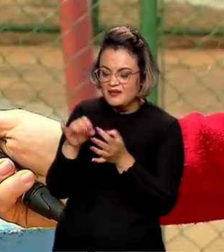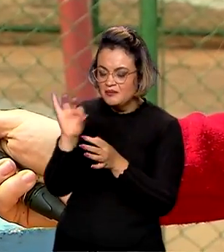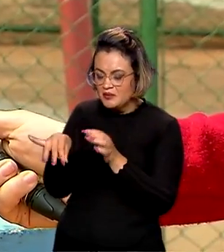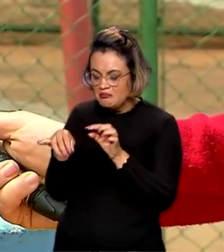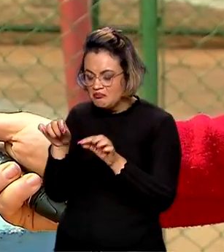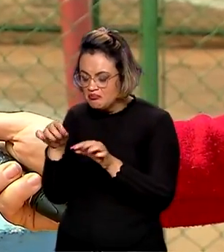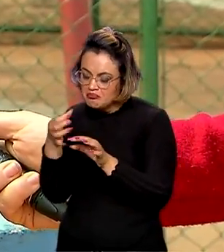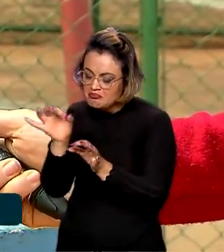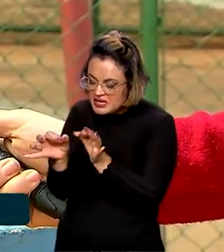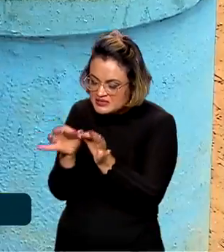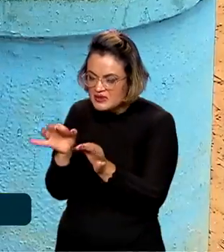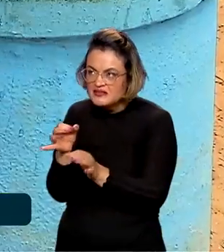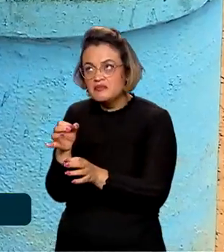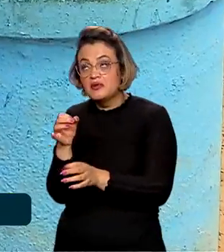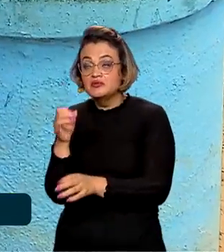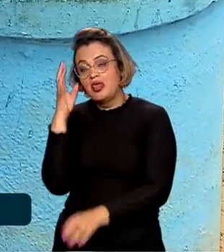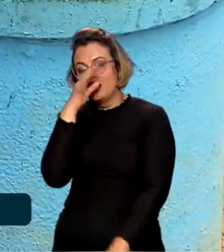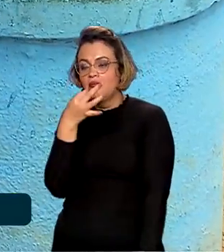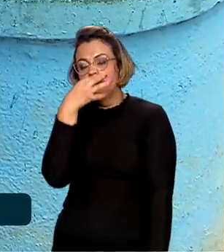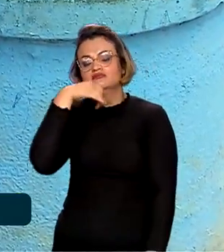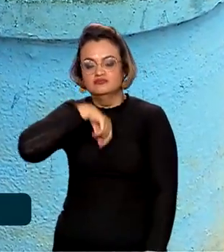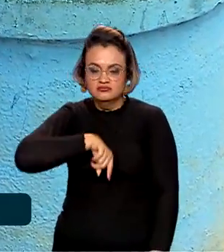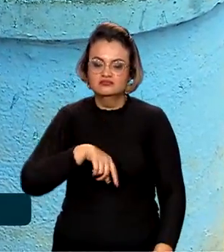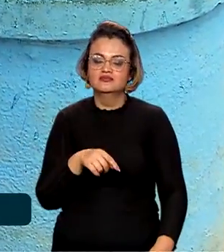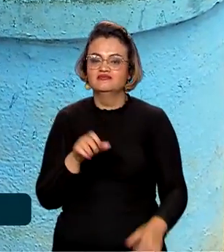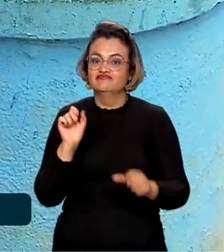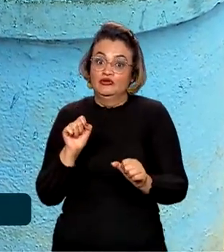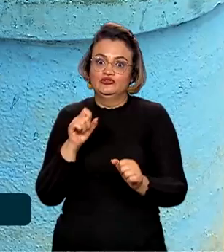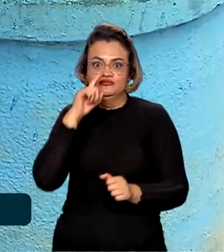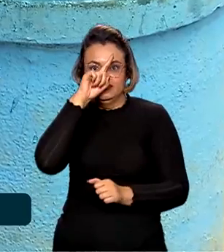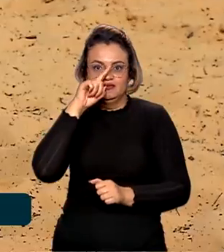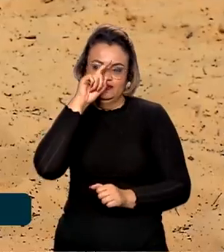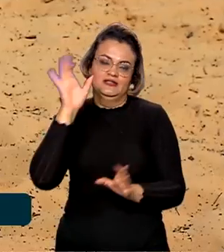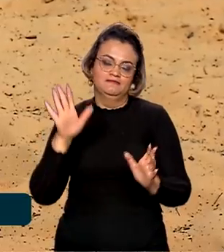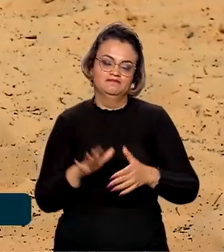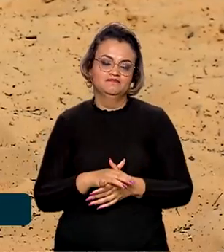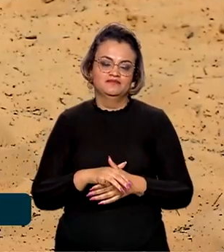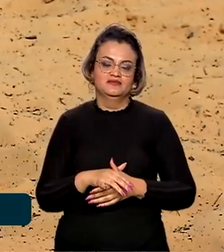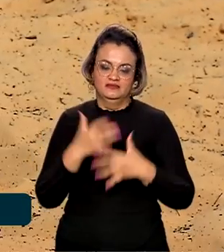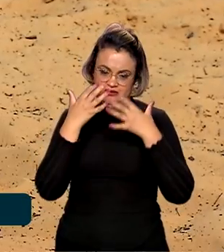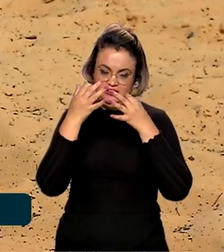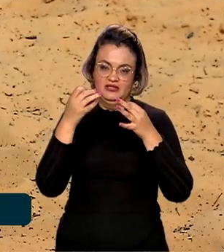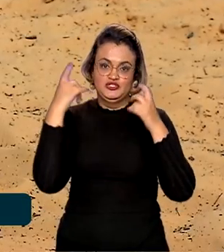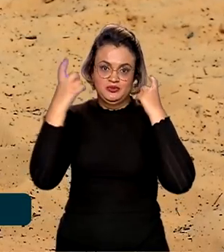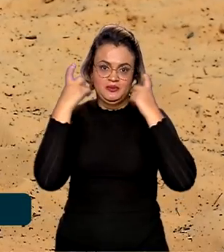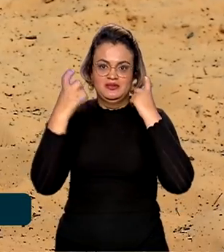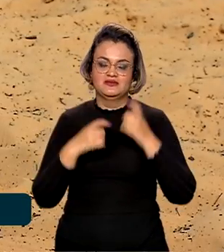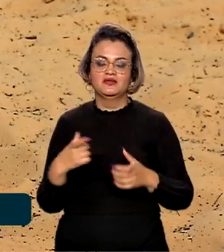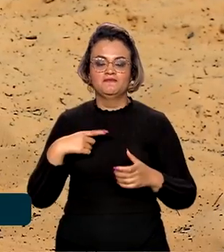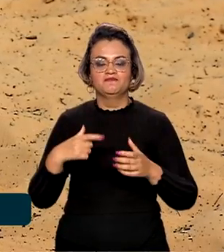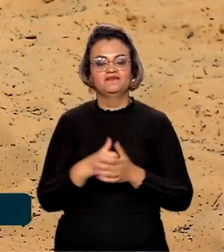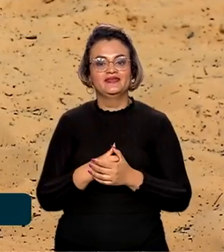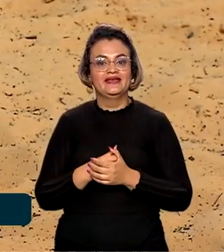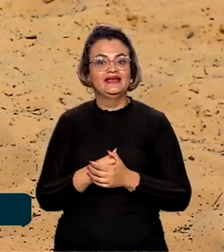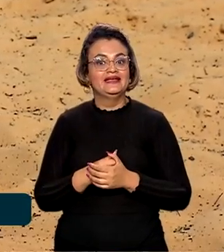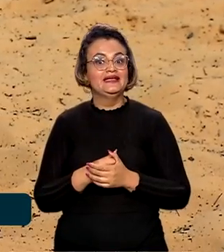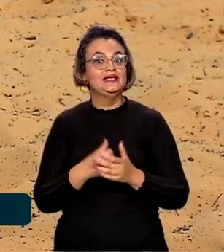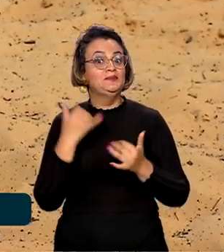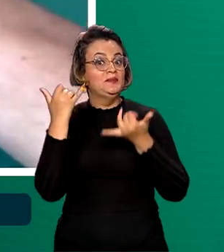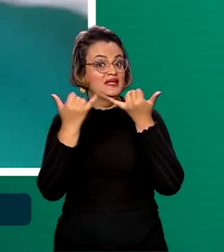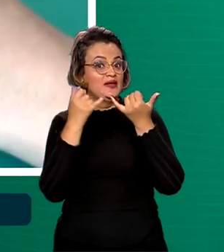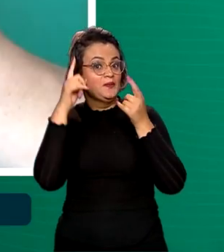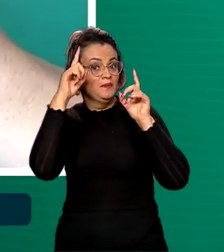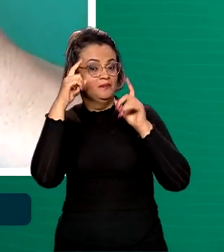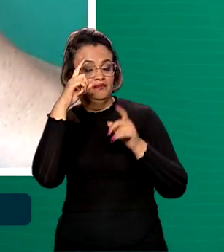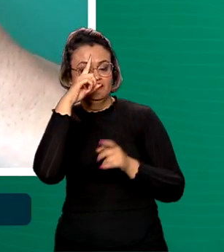tem peças muito pequenas. Isso é muito importante, porque pode engolir, ter um acidente, então a gente tem ficar bem preocupada com isso. E falando em brinquedo,